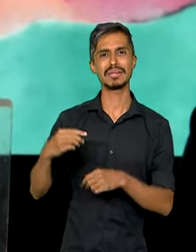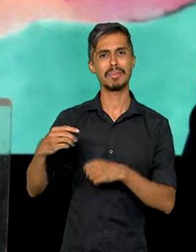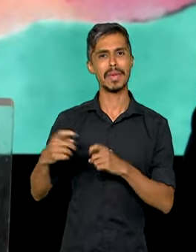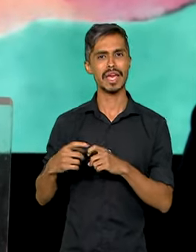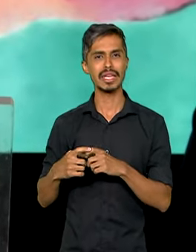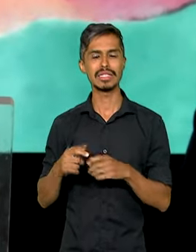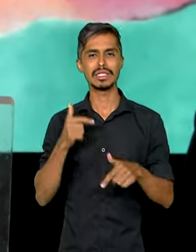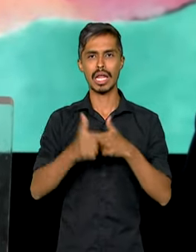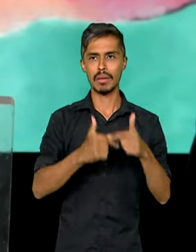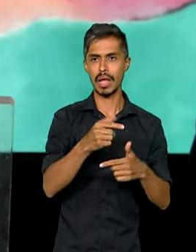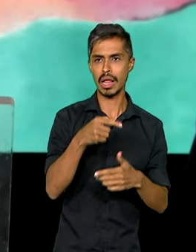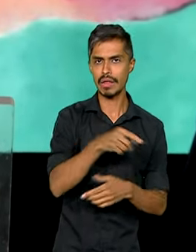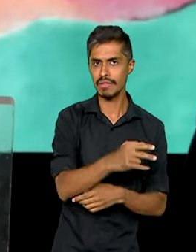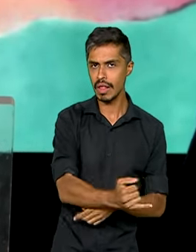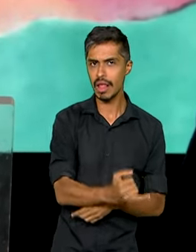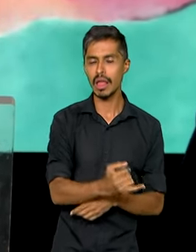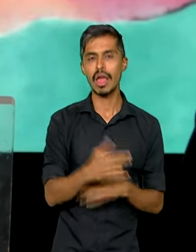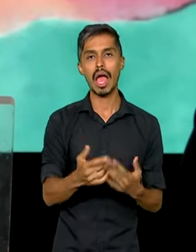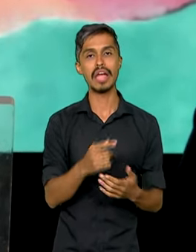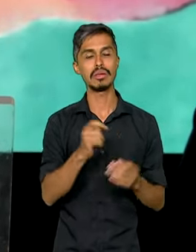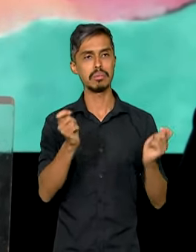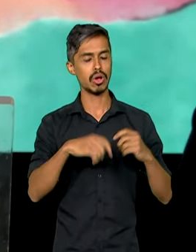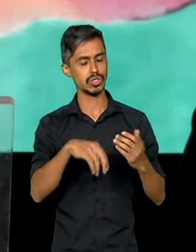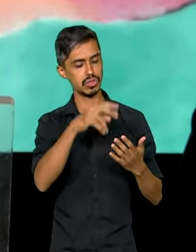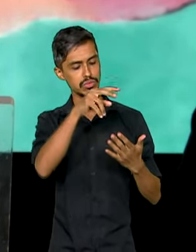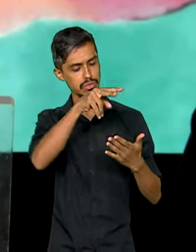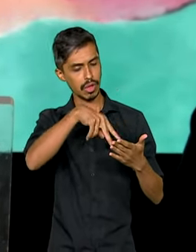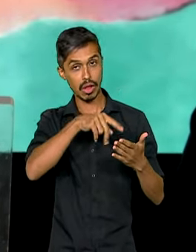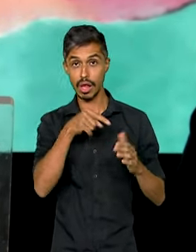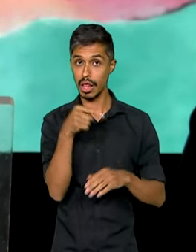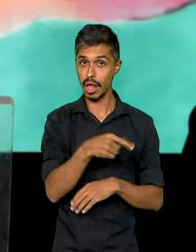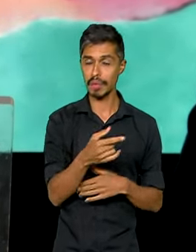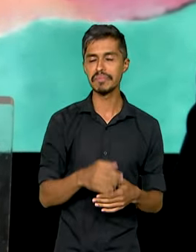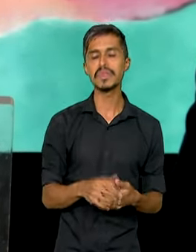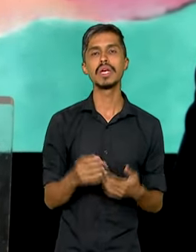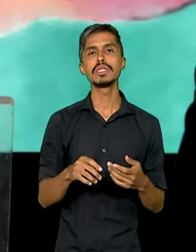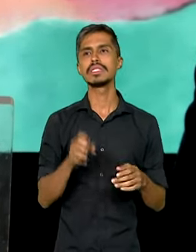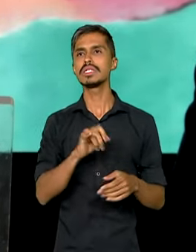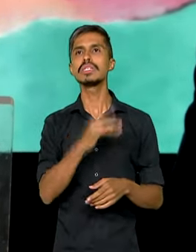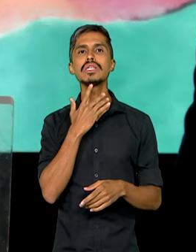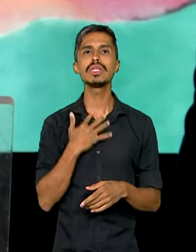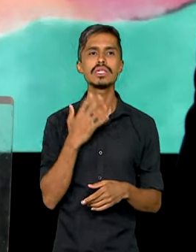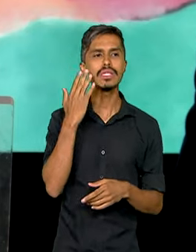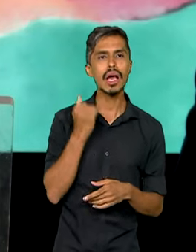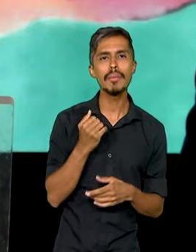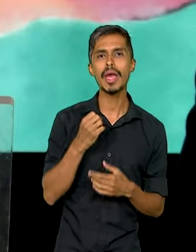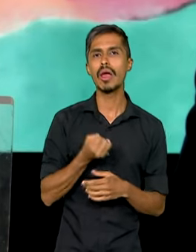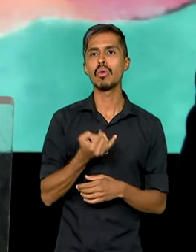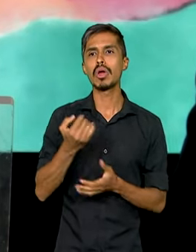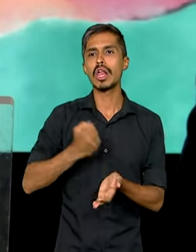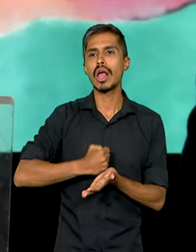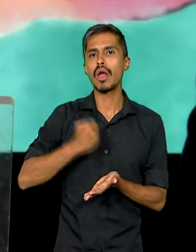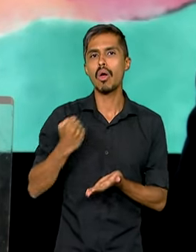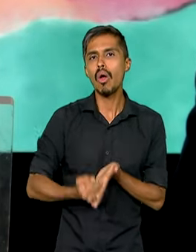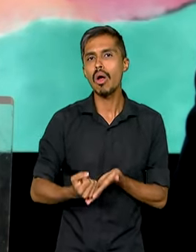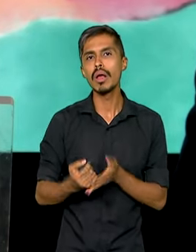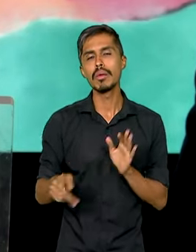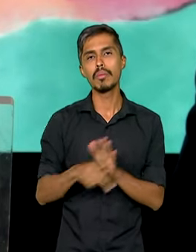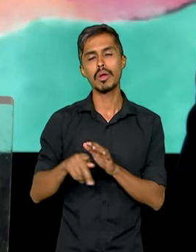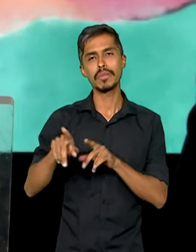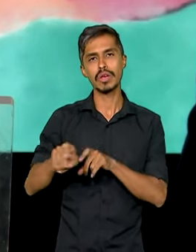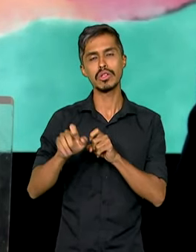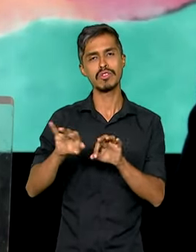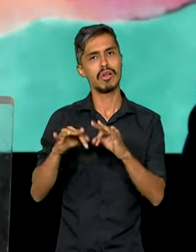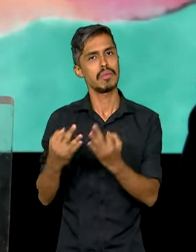em atividade, ele poderá checar esse dado lá. Se quiser saber quantos contratos da agricultura